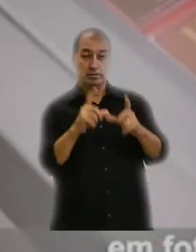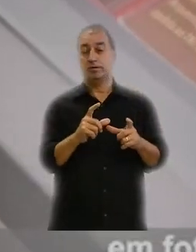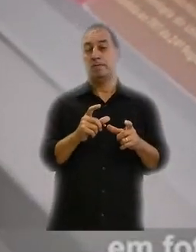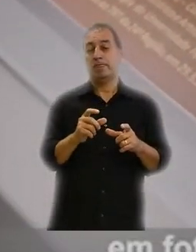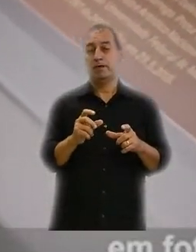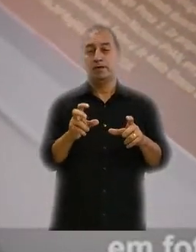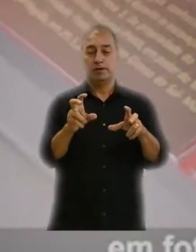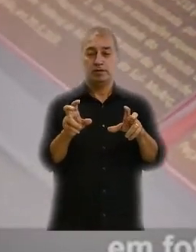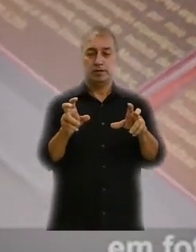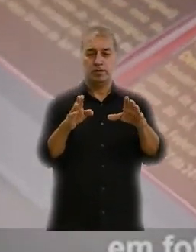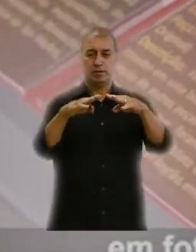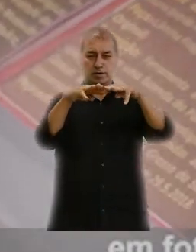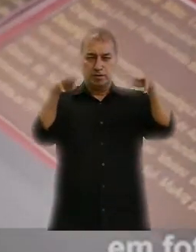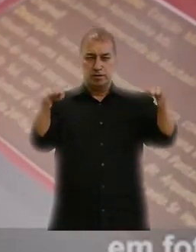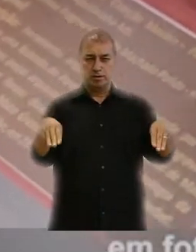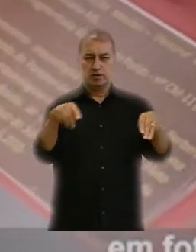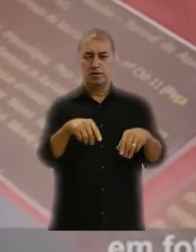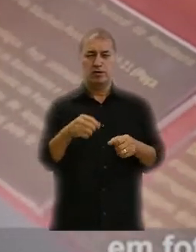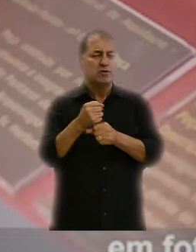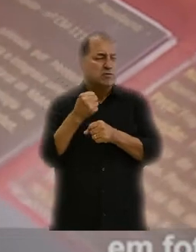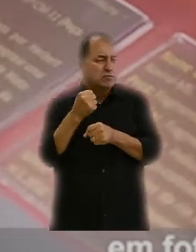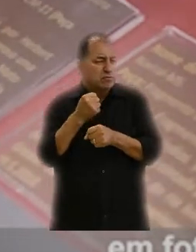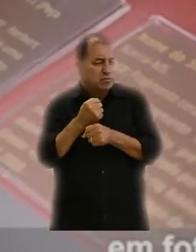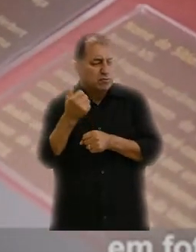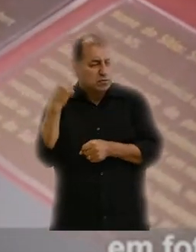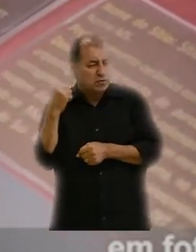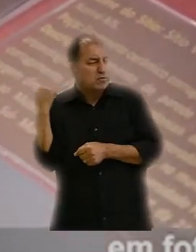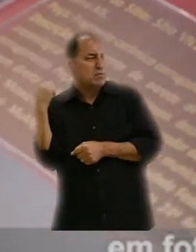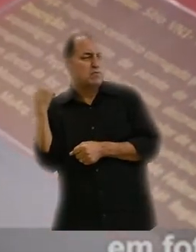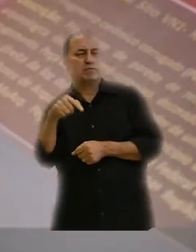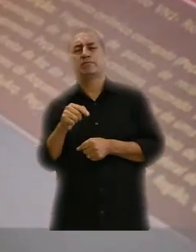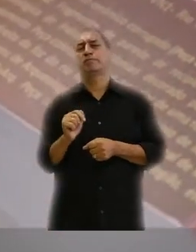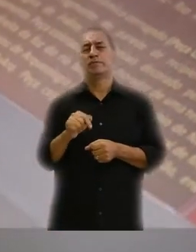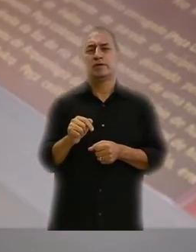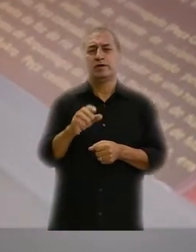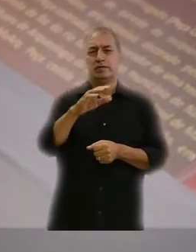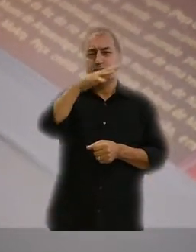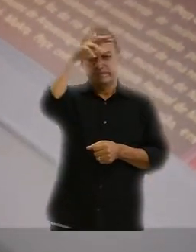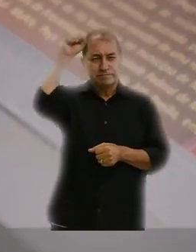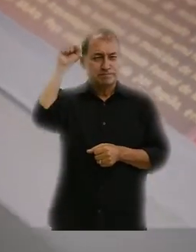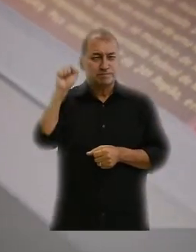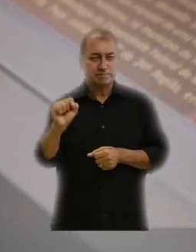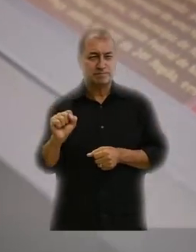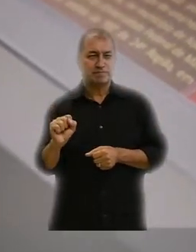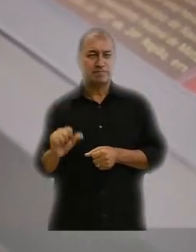e em peças museológicas, como as da Era da Pedra Lascada, cedidas pelo IPHAN-MS.